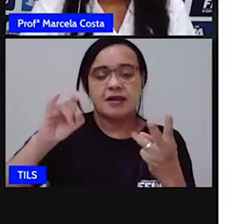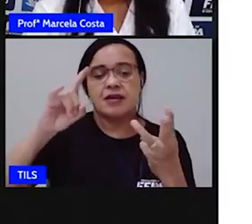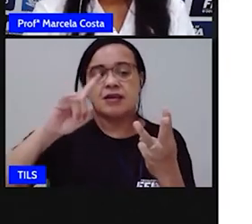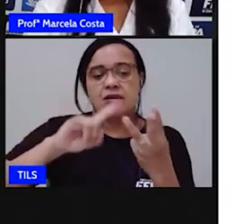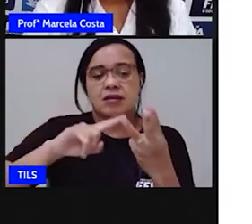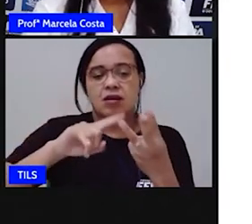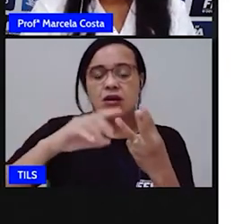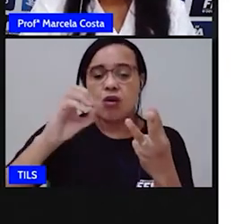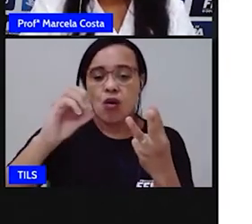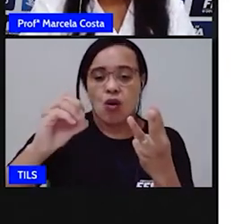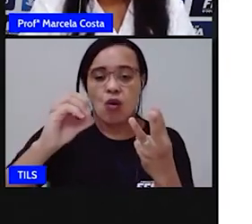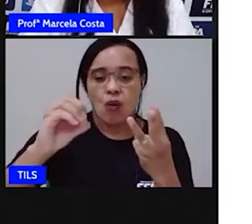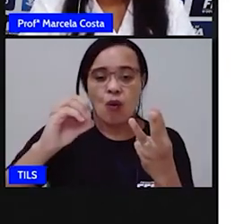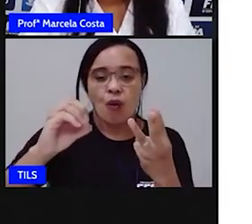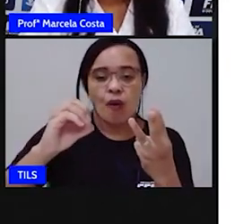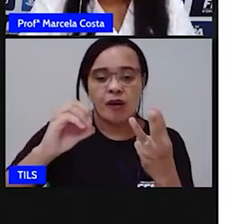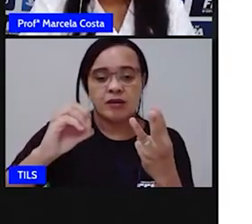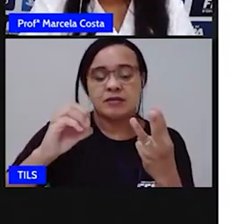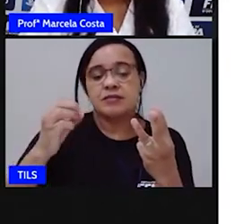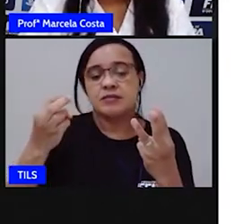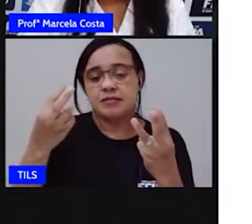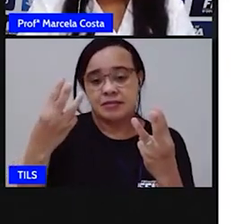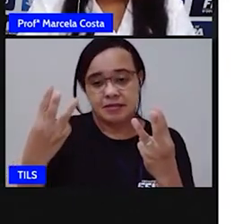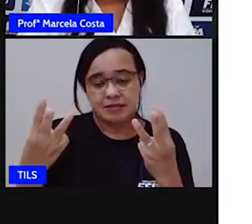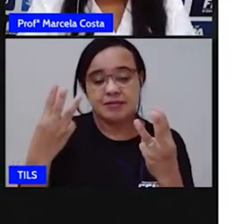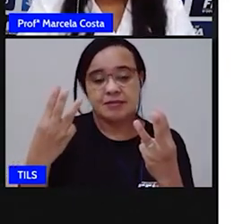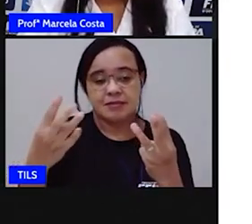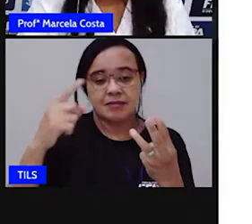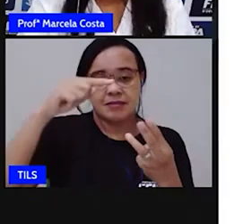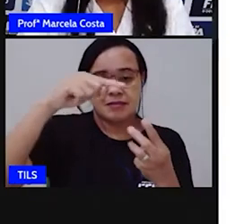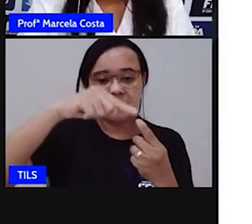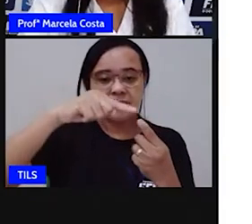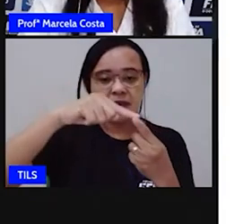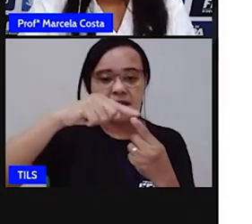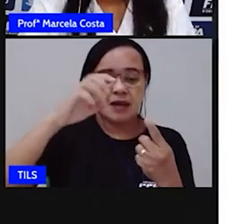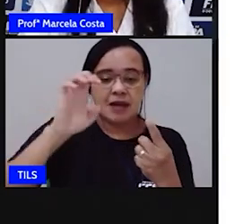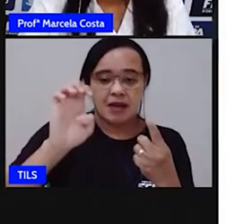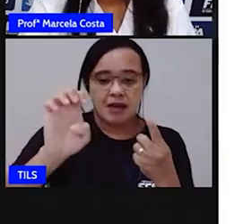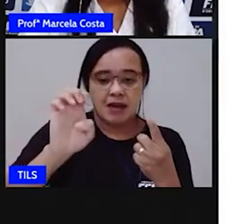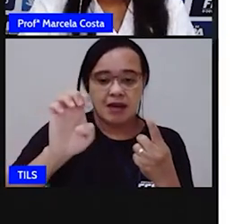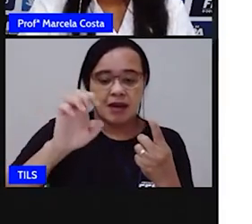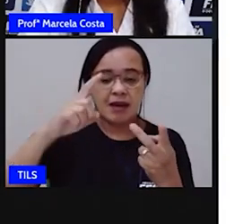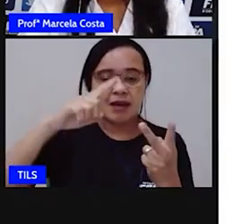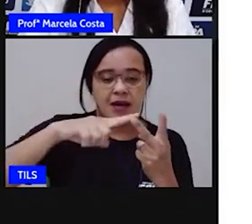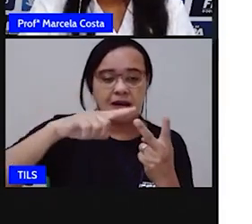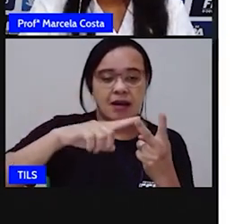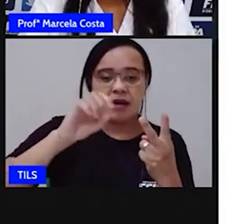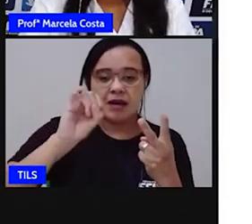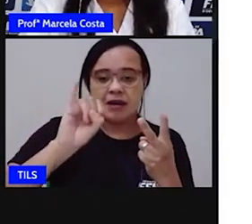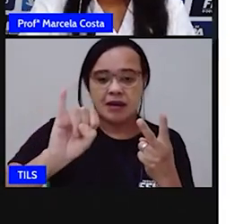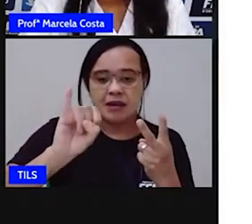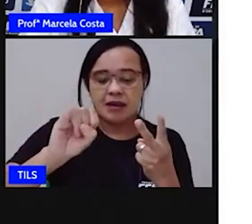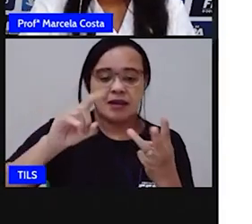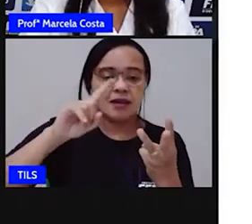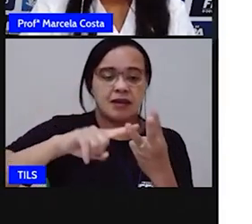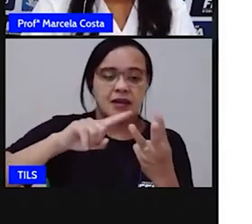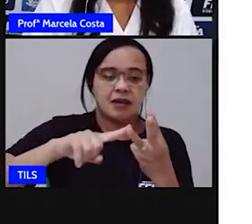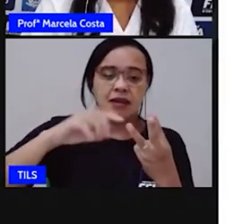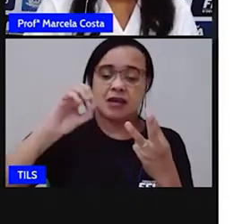Olha a vogal O. Três. Então, eu vou ter três vogais nessa palavra.